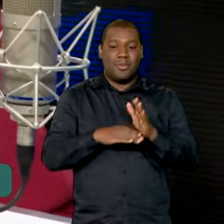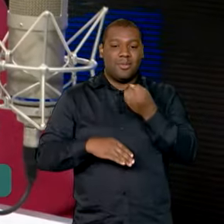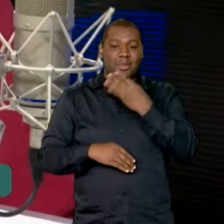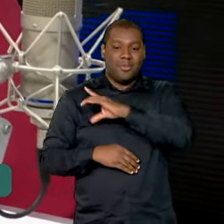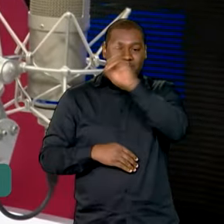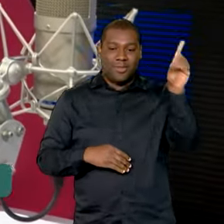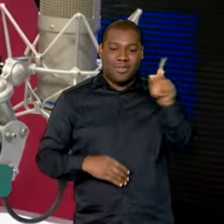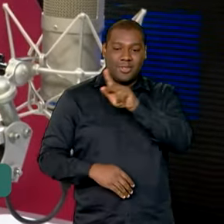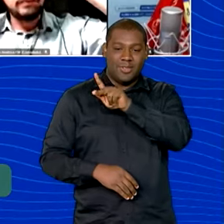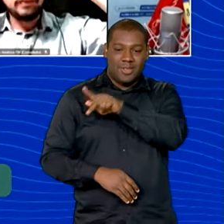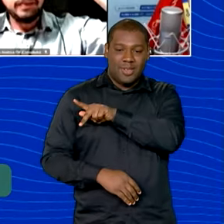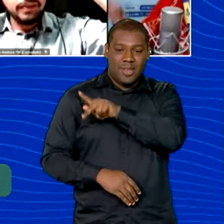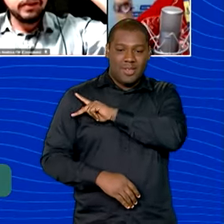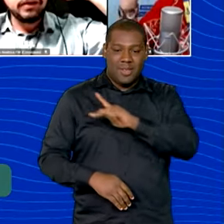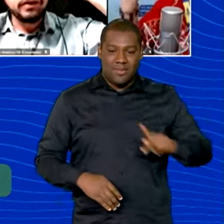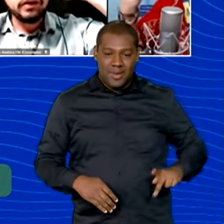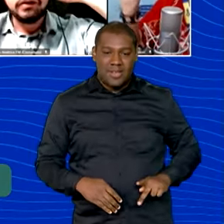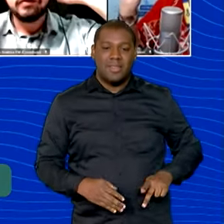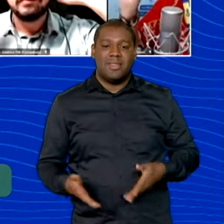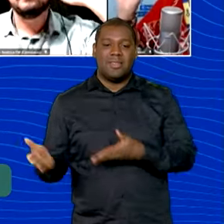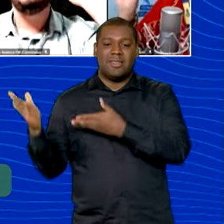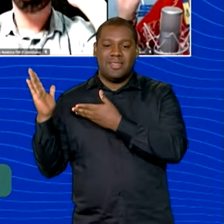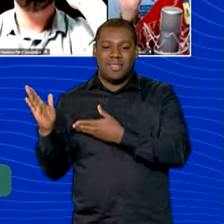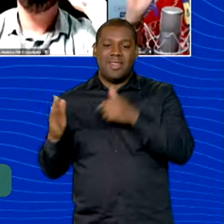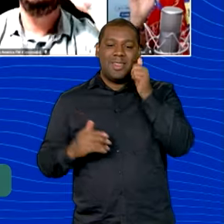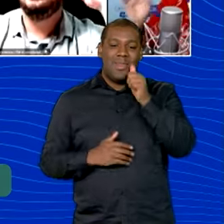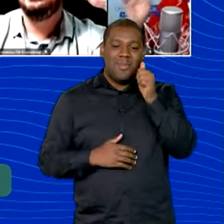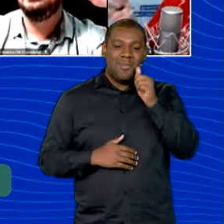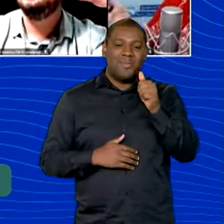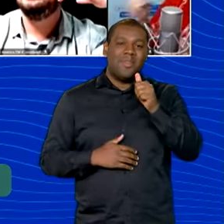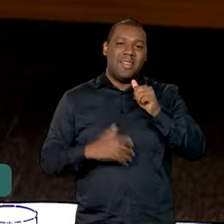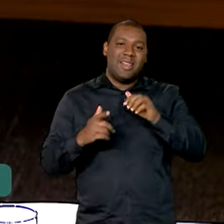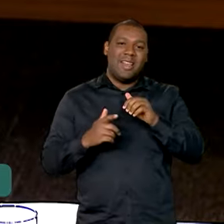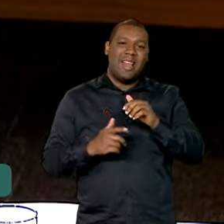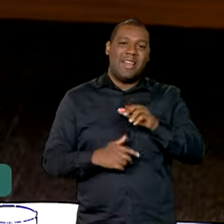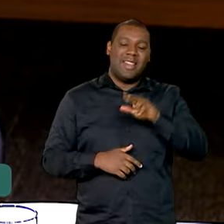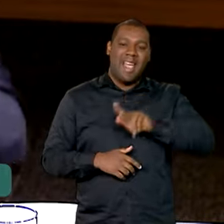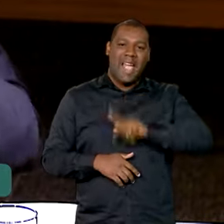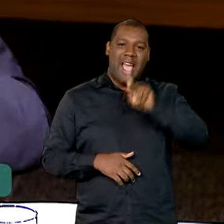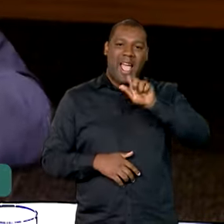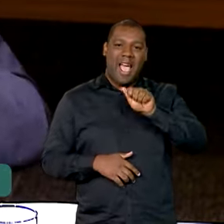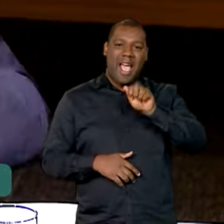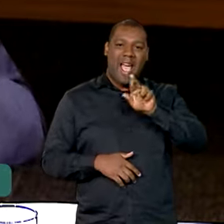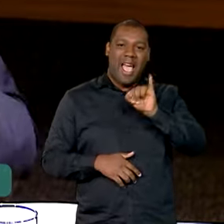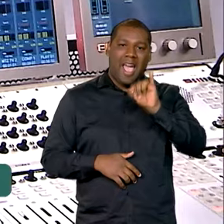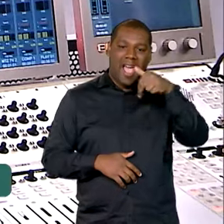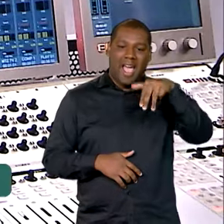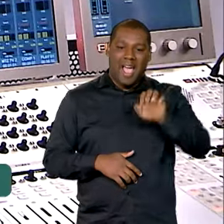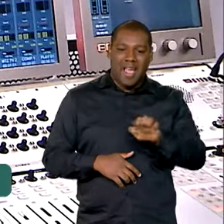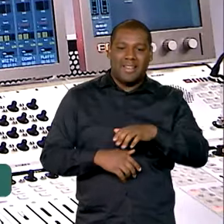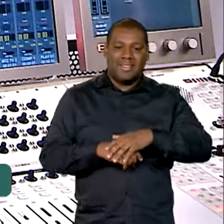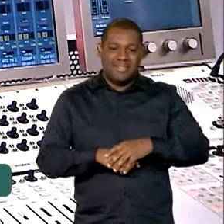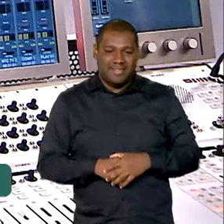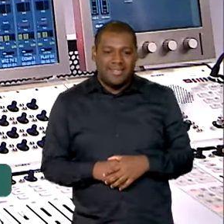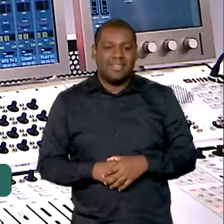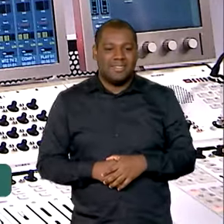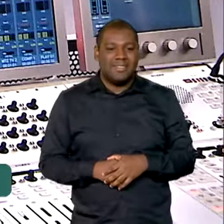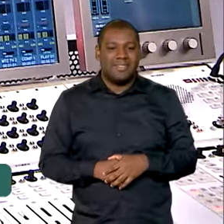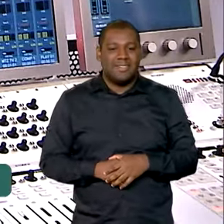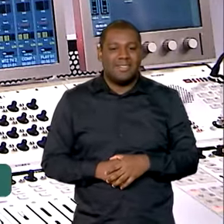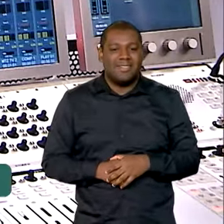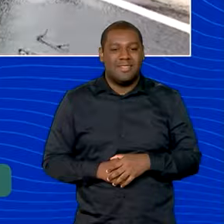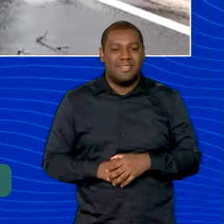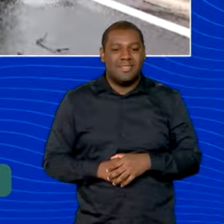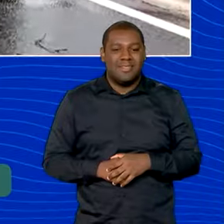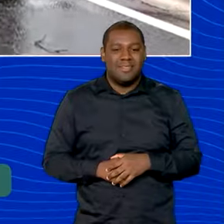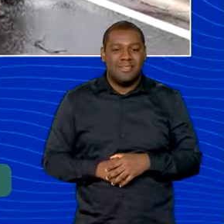jornalista Karine Melo, com a participação de radialistas de todo o país, Lula respondeu perguntas e falou sobre diversos